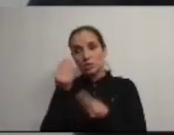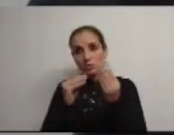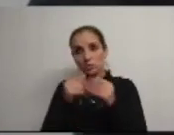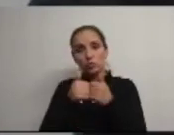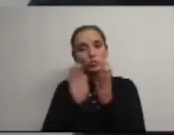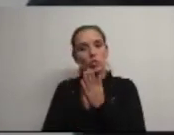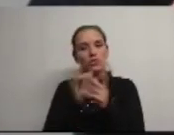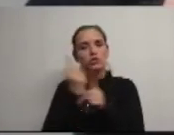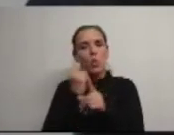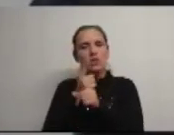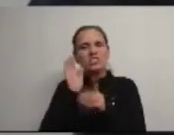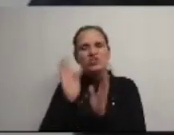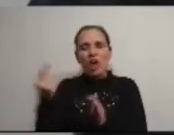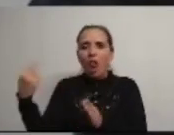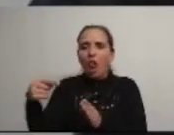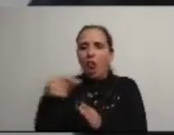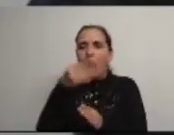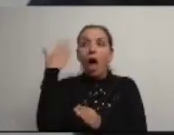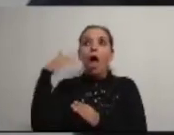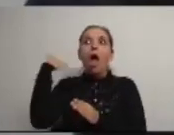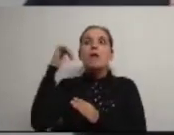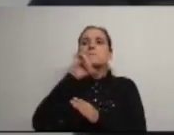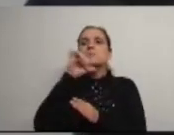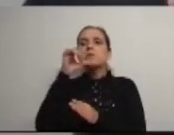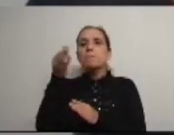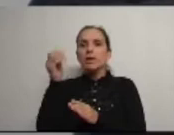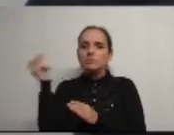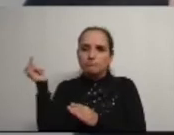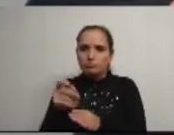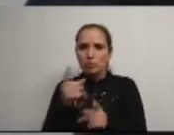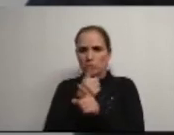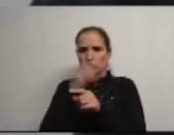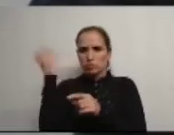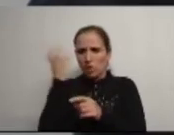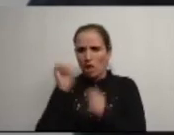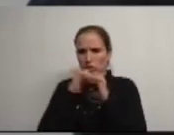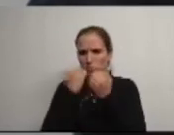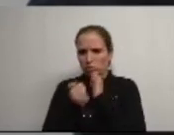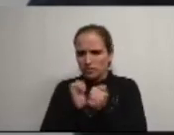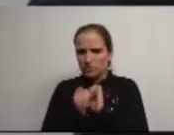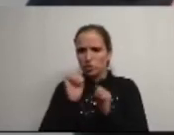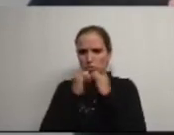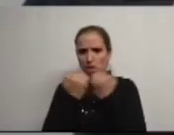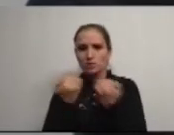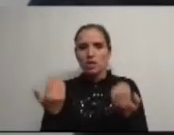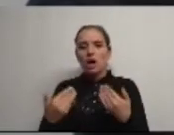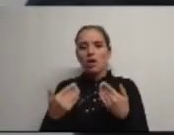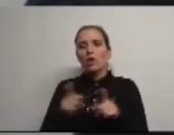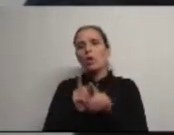infraestruturas que já existiam antes da chegada do PS ao poder infraestruturas desportivas sociais, culturais e que agora são irrelevantes para esta